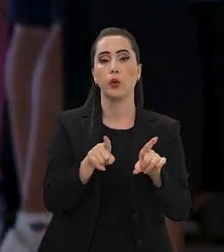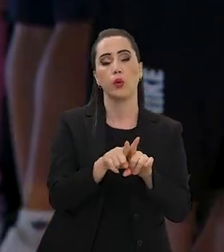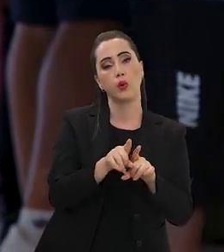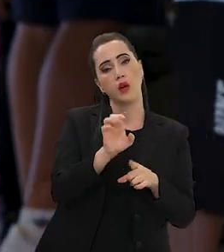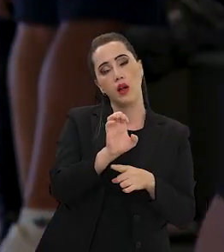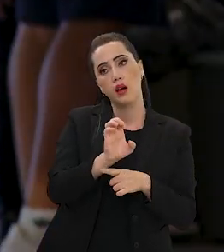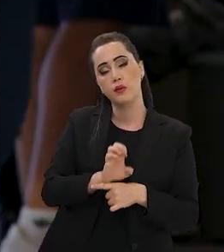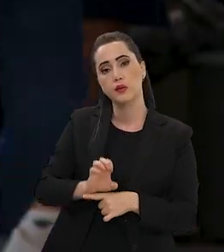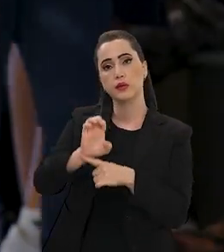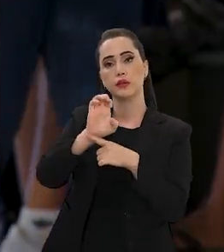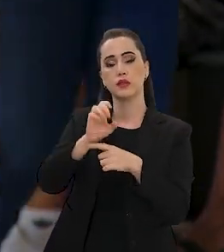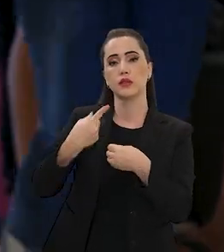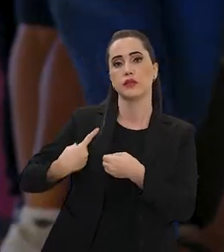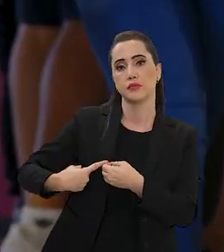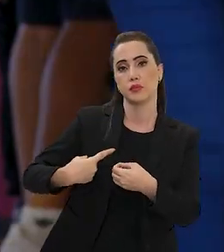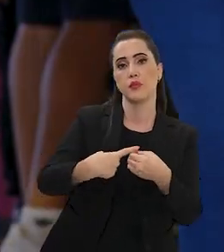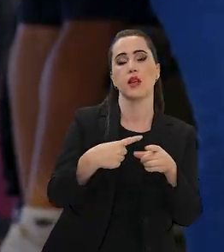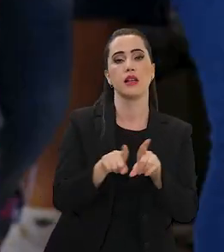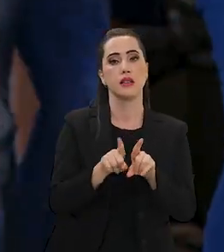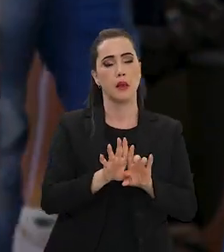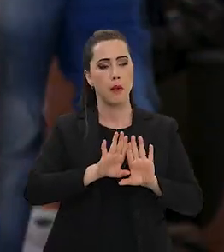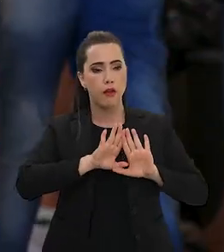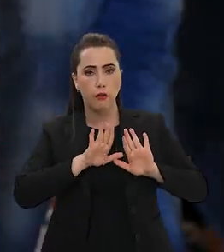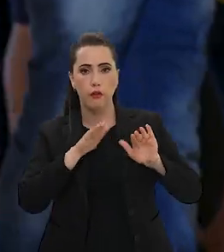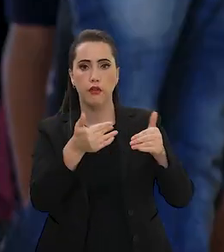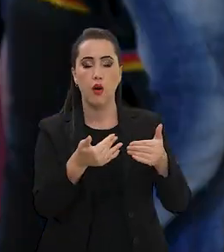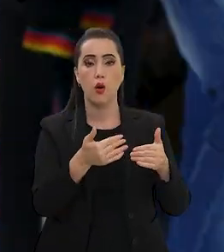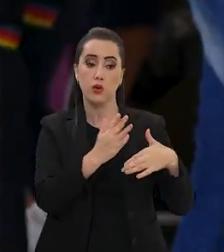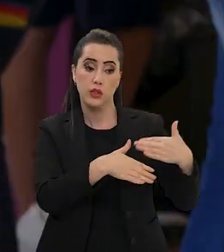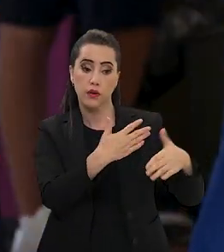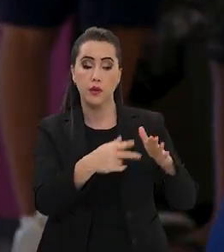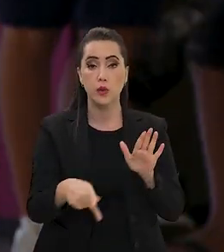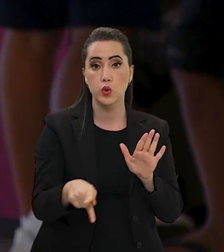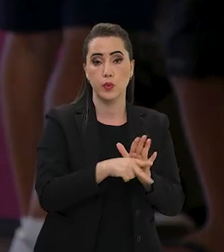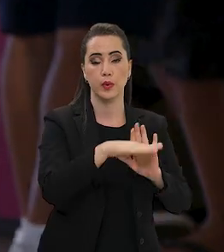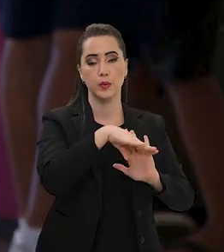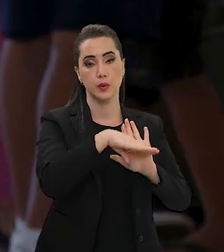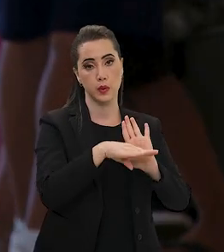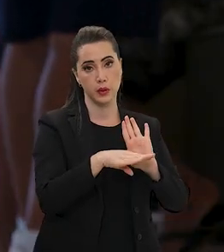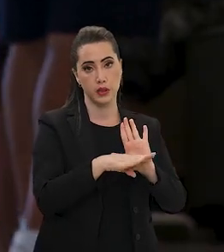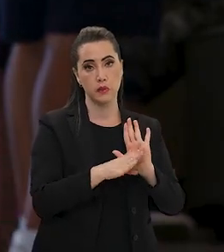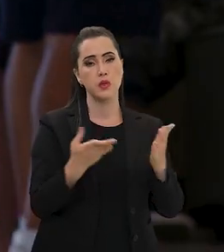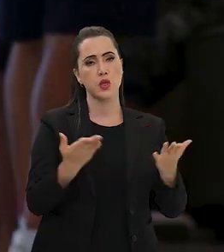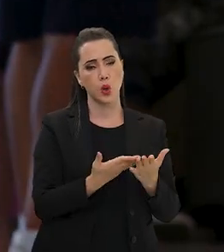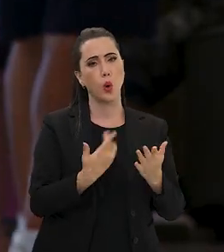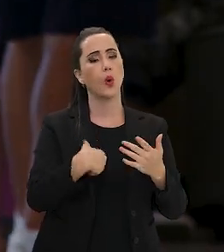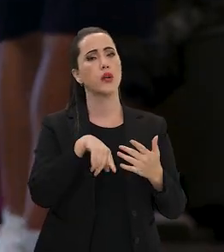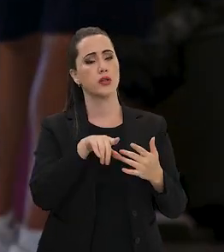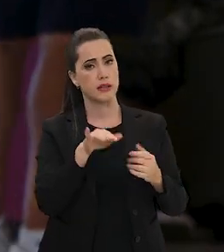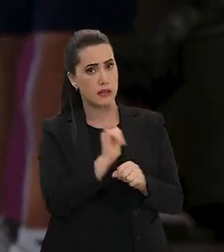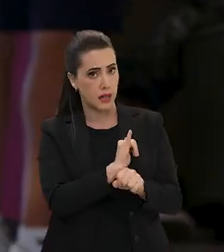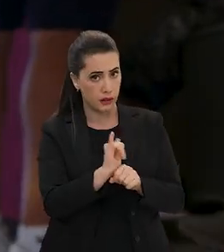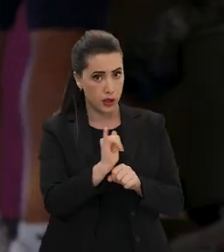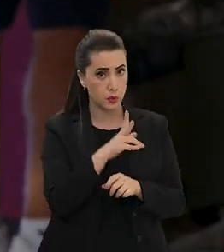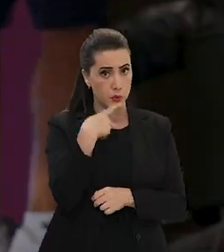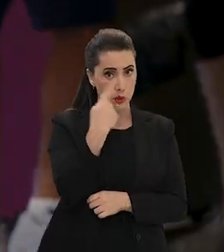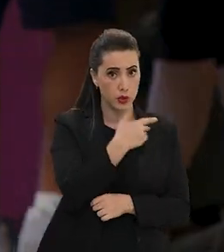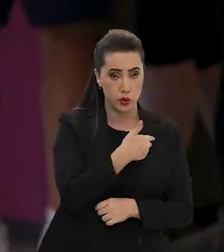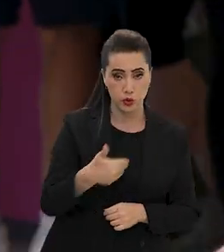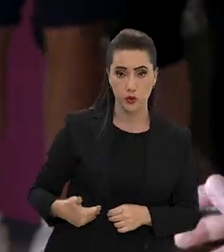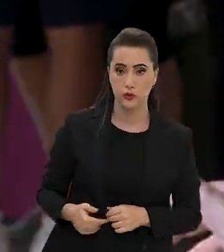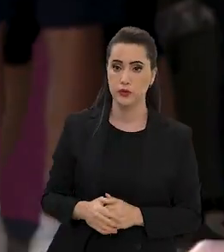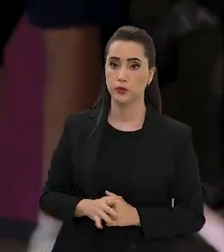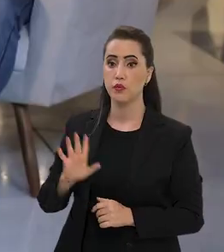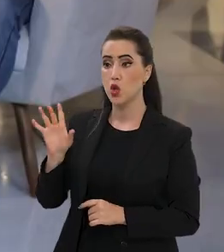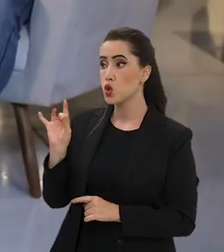municípios e aos estados, mas ele passou também a ter expertise no desenvolvimento dos próprios programas que estruturam as políticas públicas.